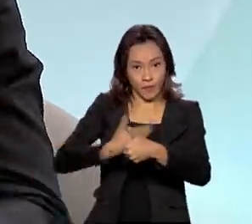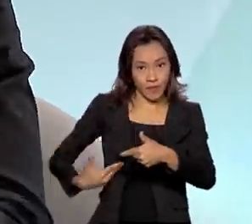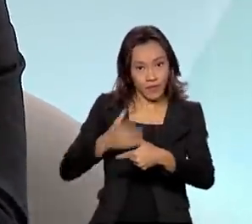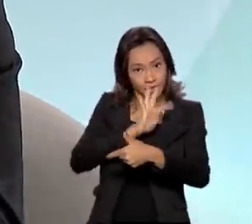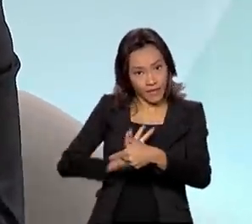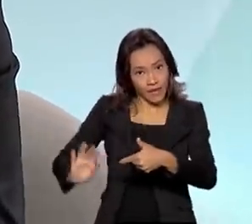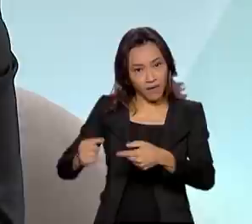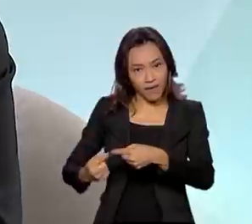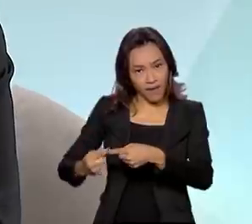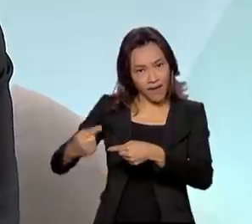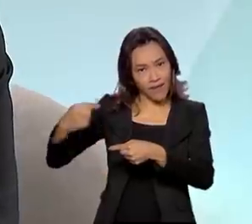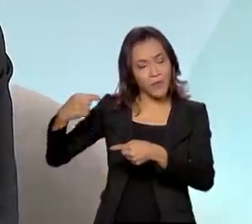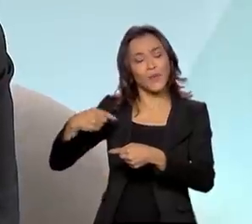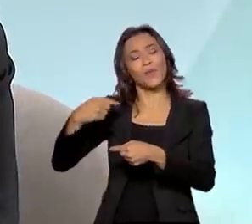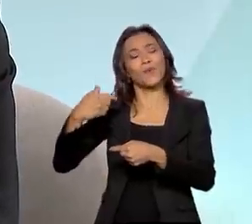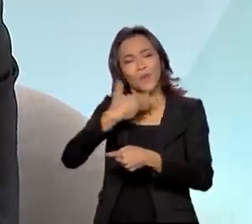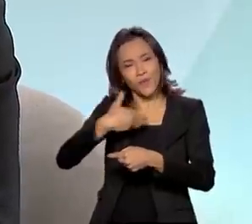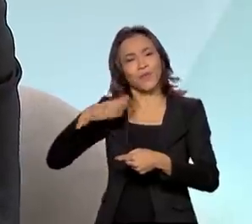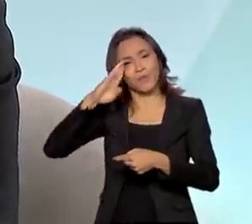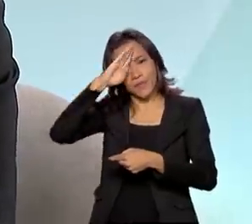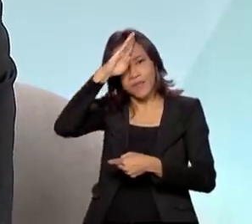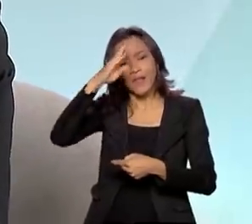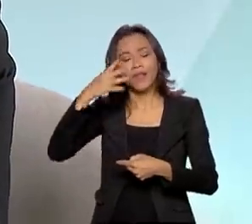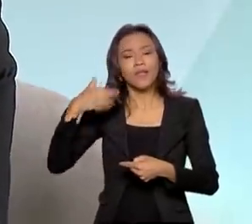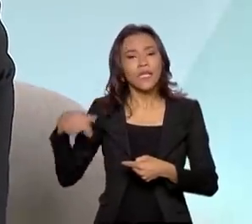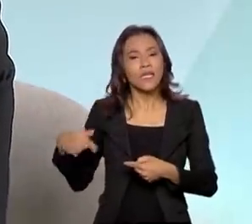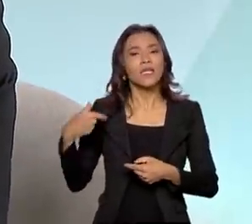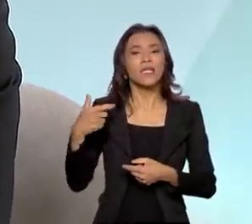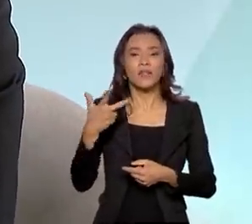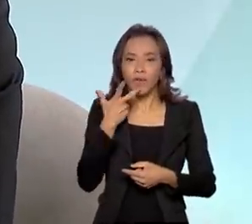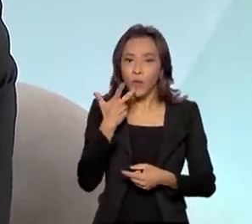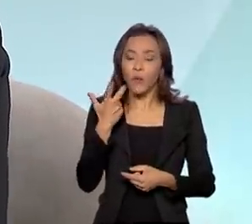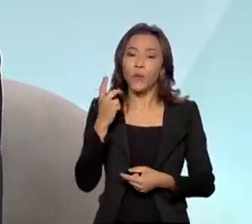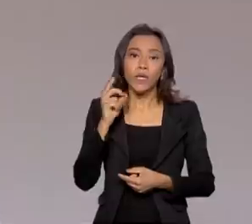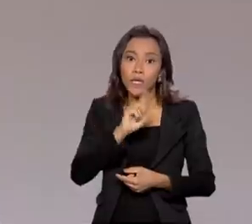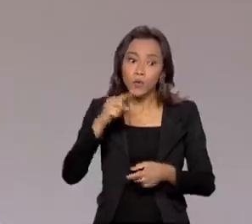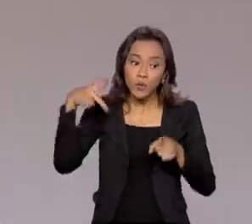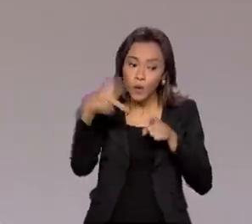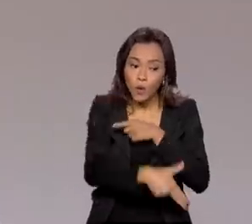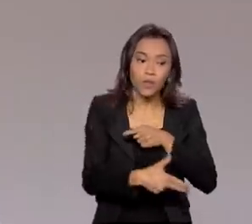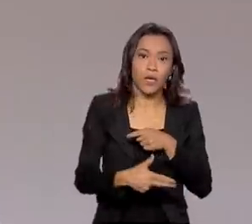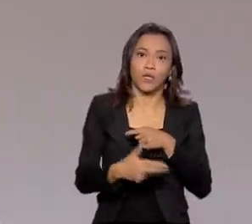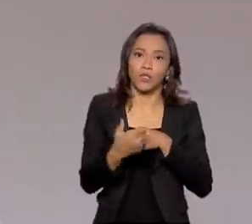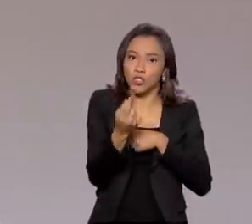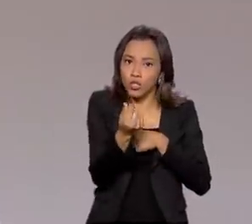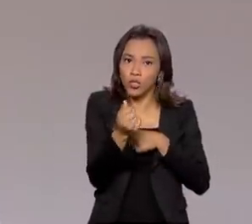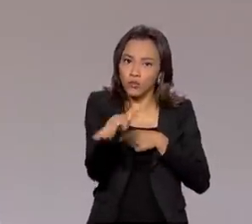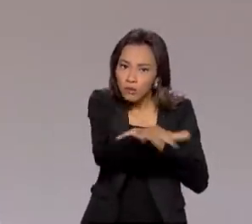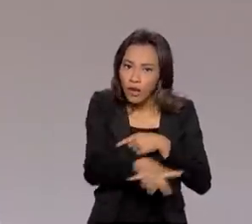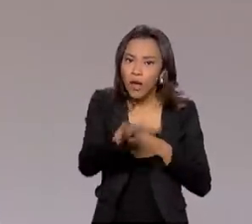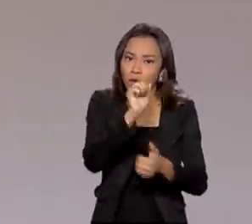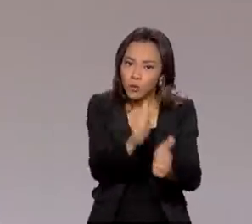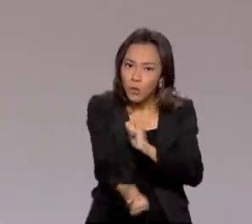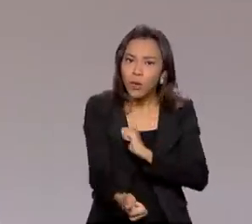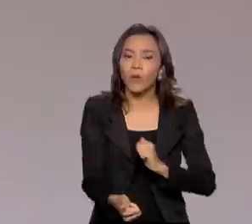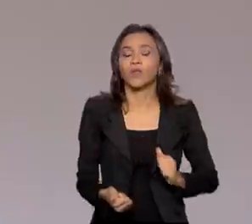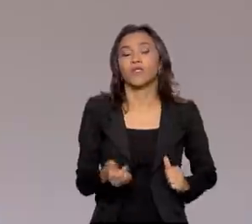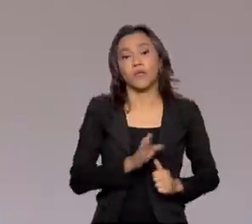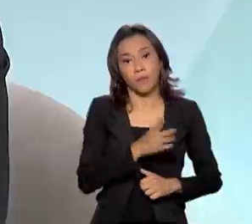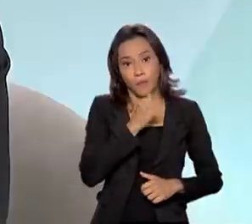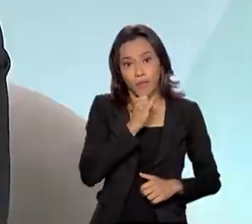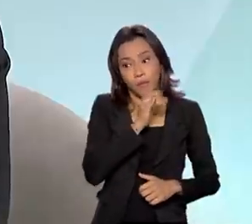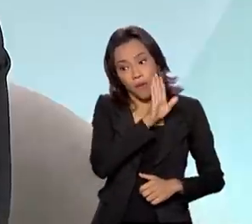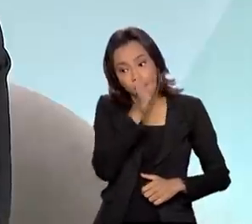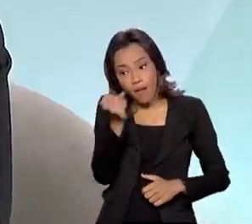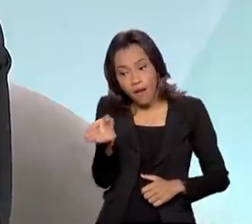do governo Bolsonaro, ele inclusive fez questão de garantir que não se cortasse recursos na área de esporte. a Olimpíada de Tóquio, por